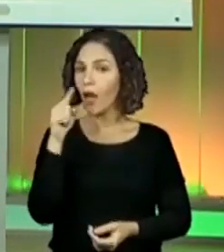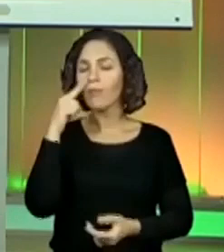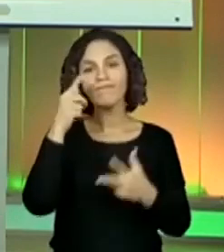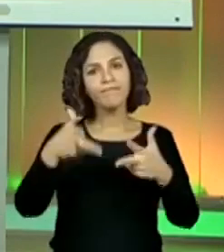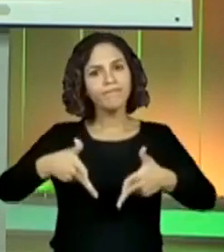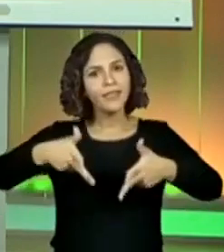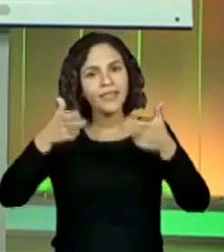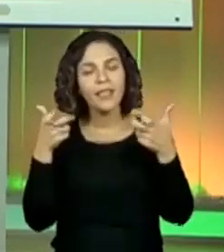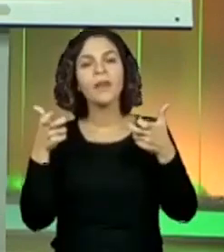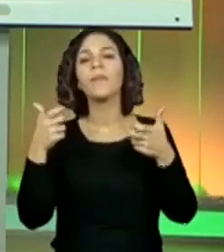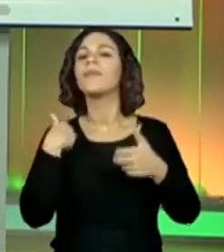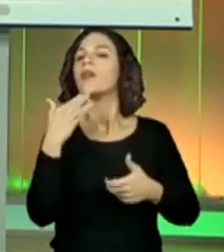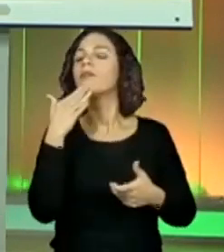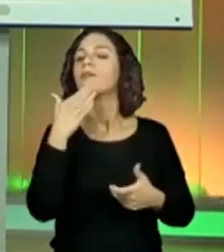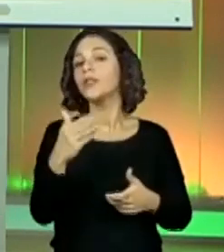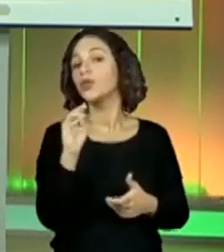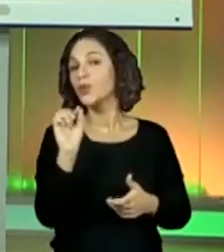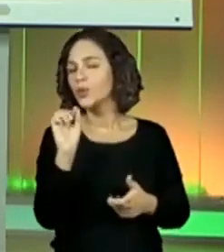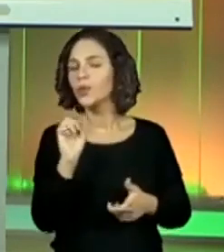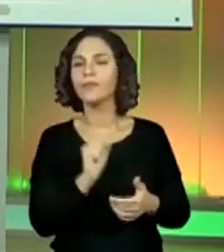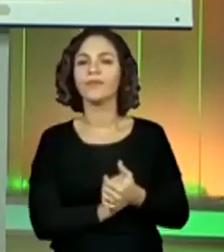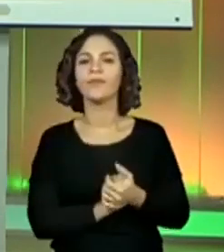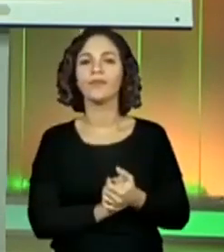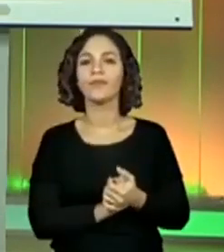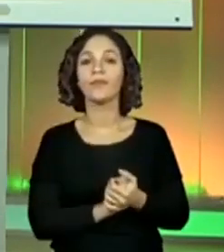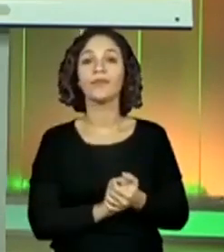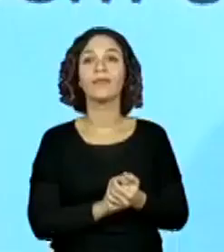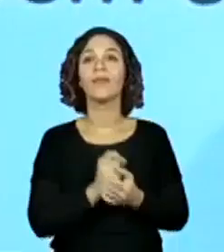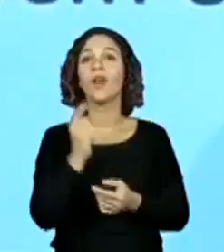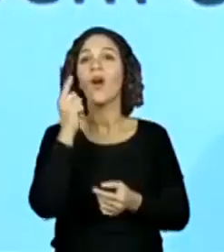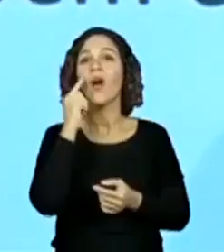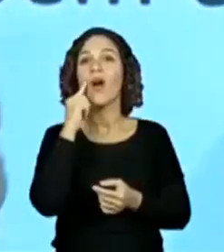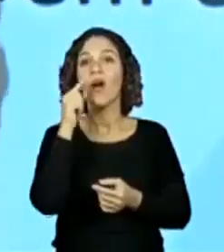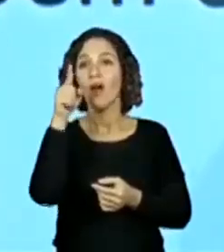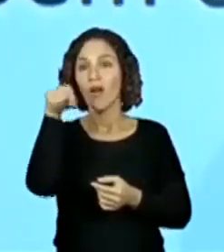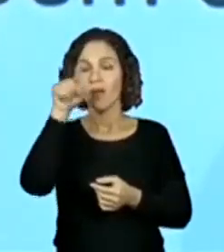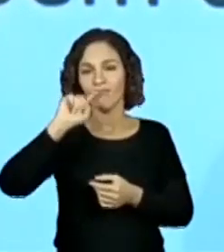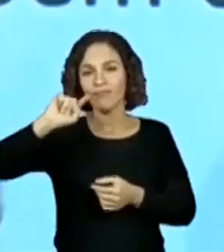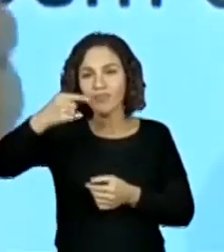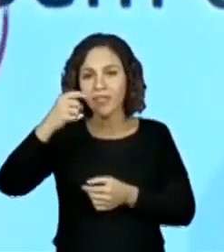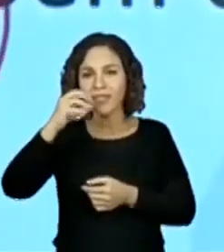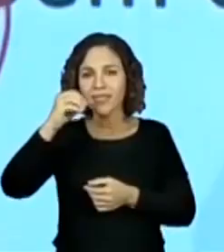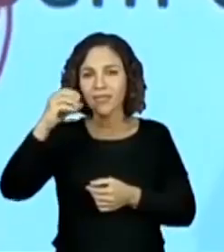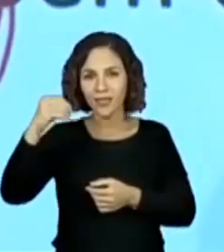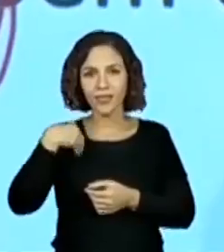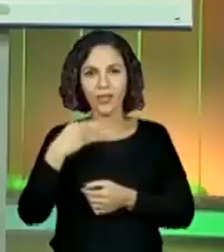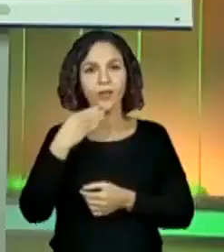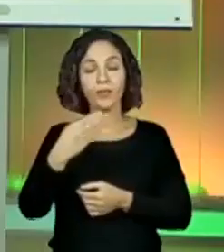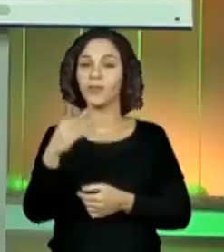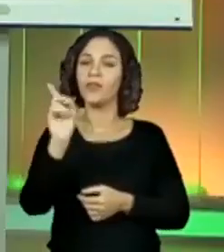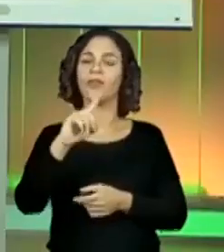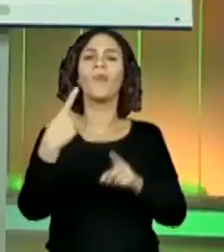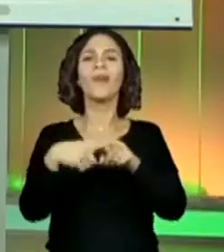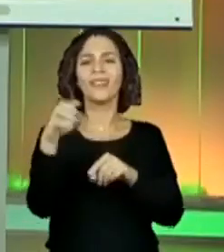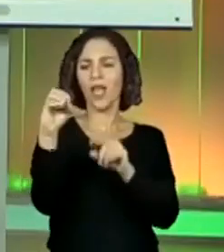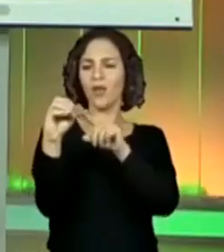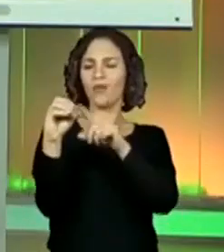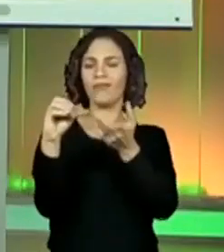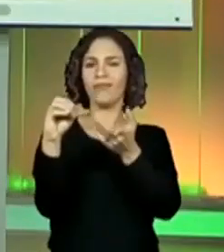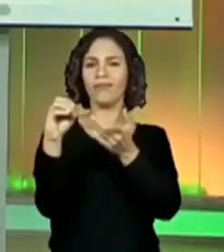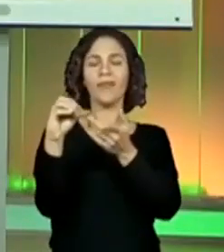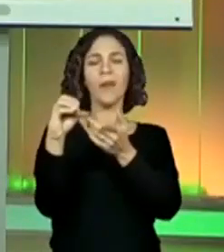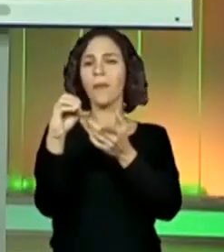perceba que eu pedi pra vocês não digitarem essa parte aqui. Por quê? Porque como é zero, ele só vai